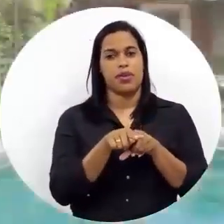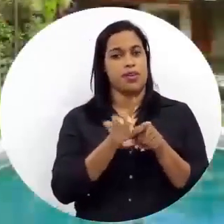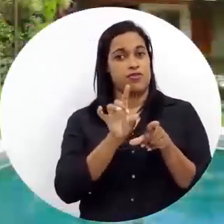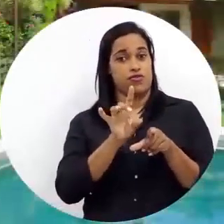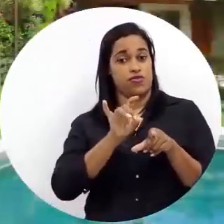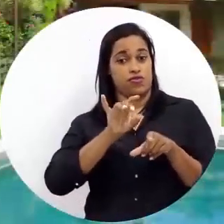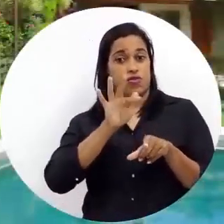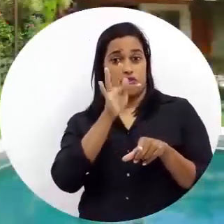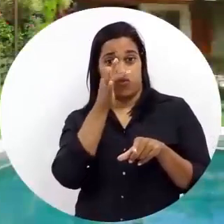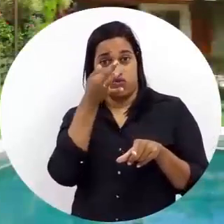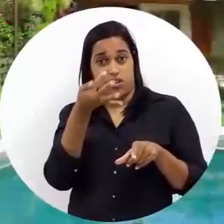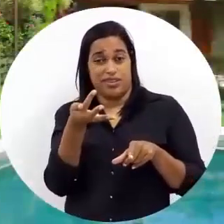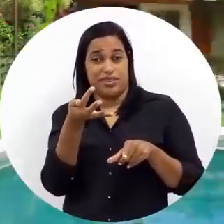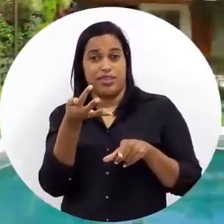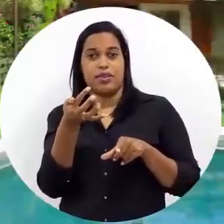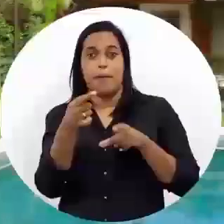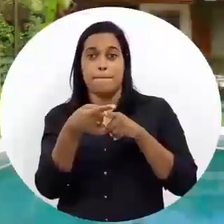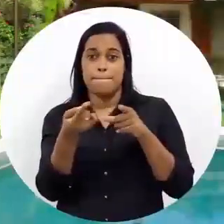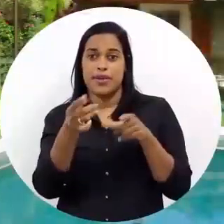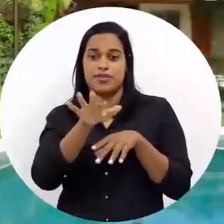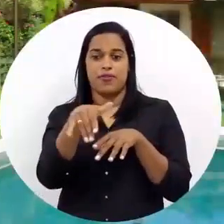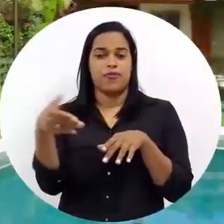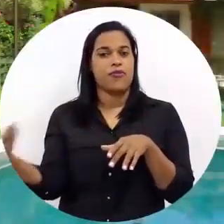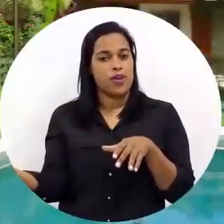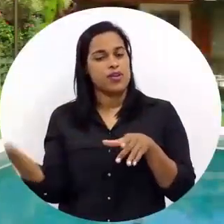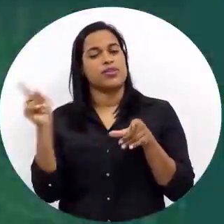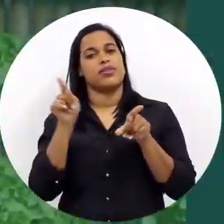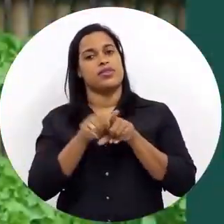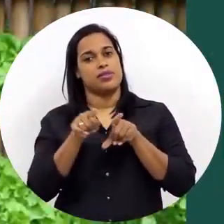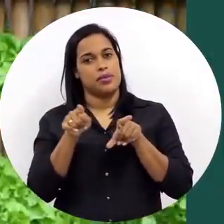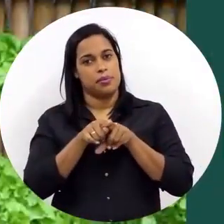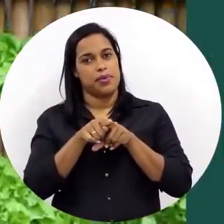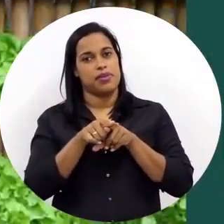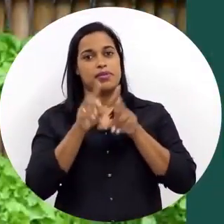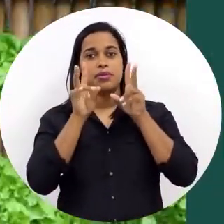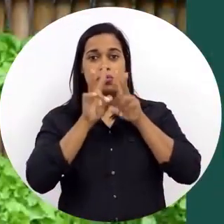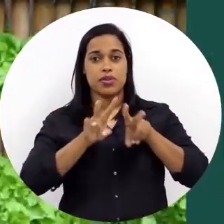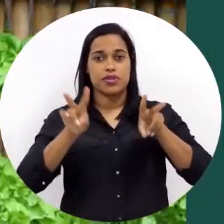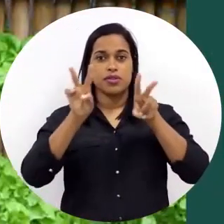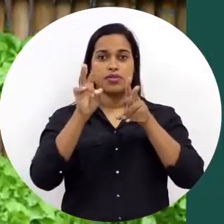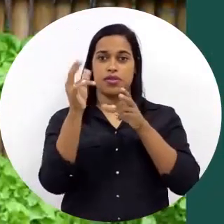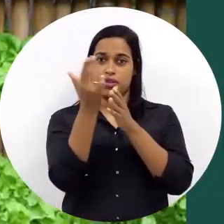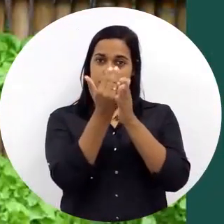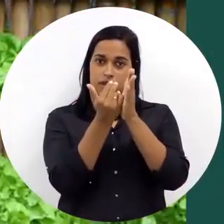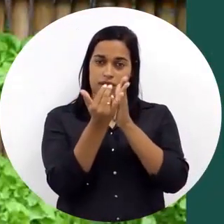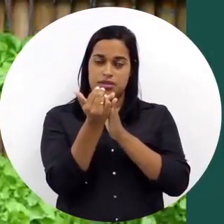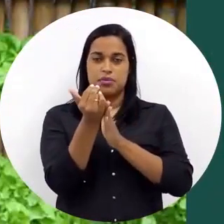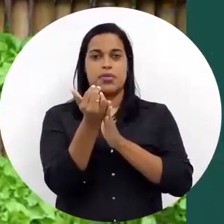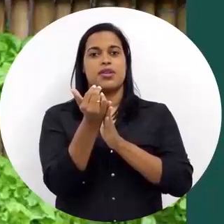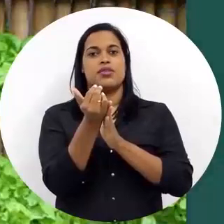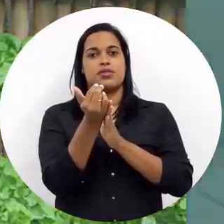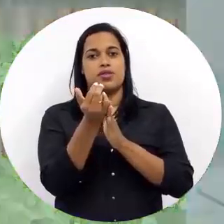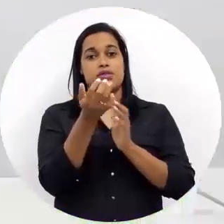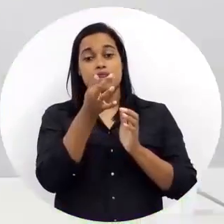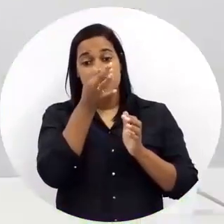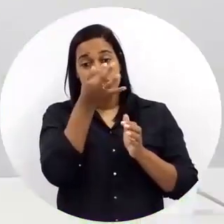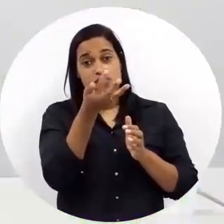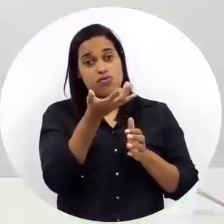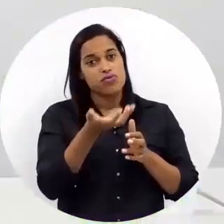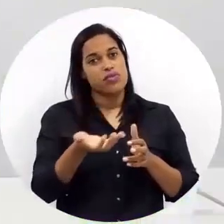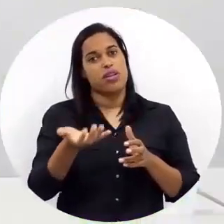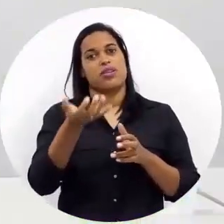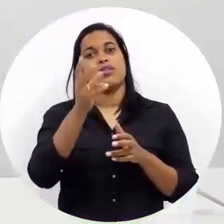tá? Não só de jardim de inverno, mas também a parte externa, né? Você pode ver nas imagens que o jardim